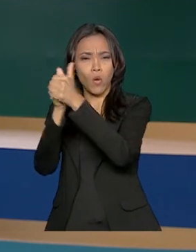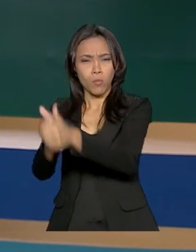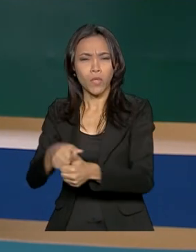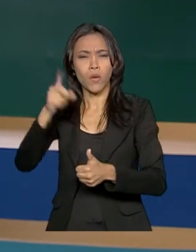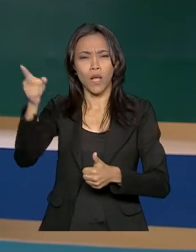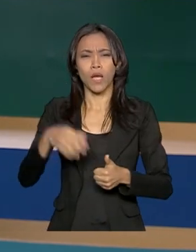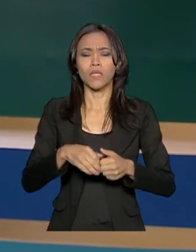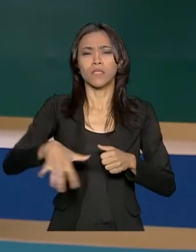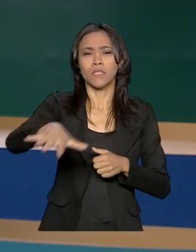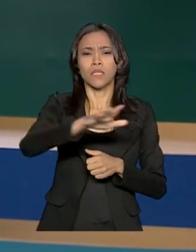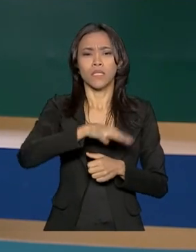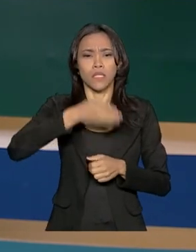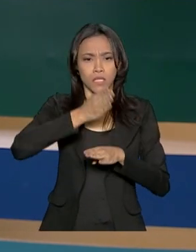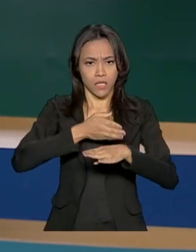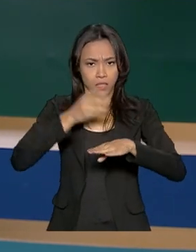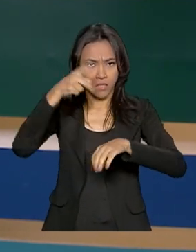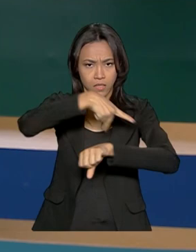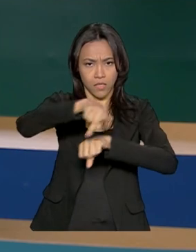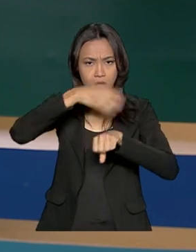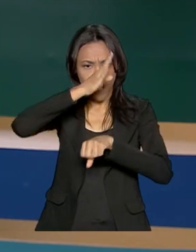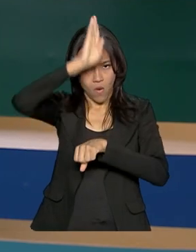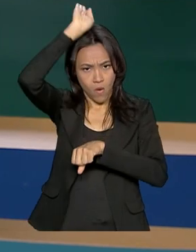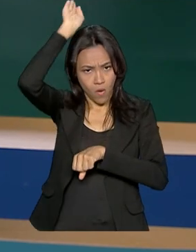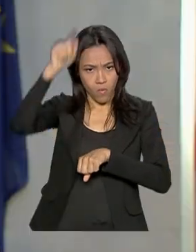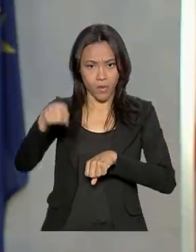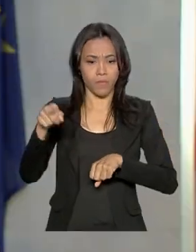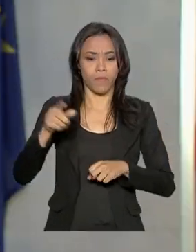brasileira. Ele também teve encontro com empresários.